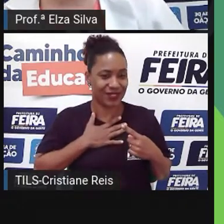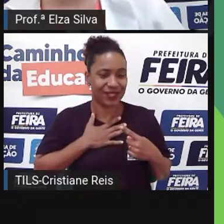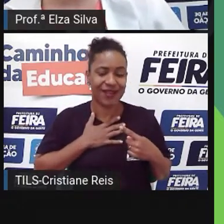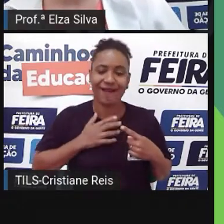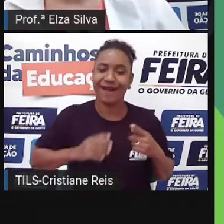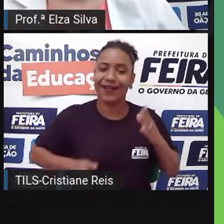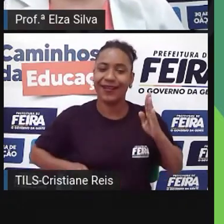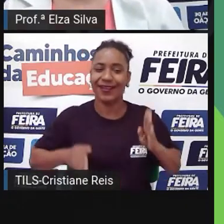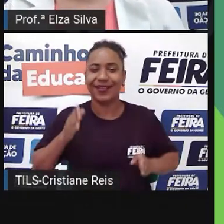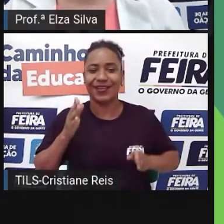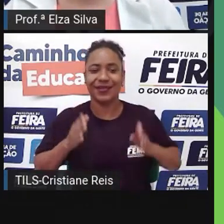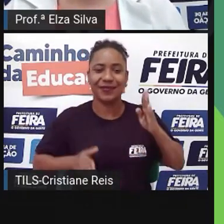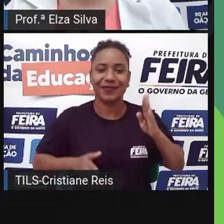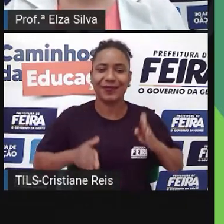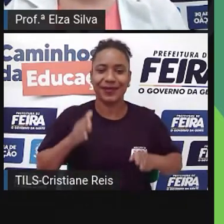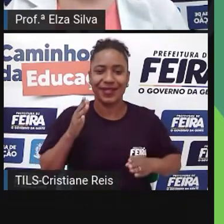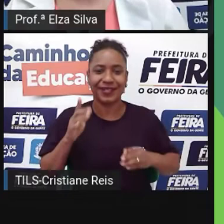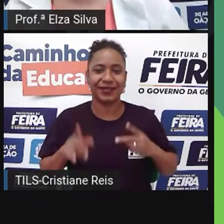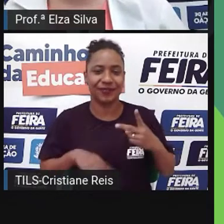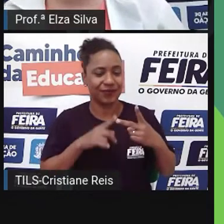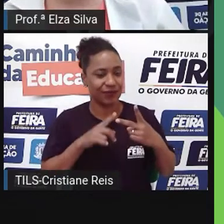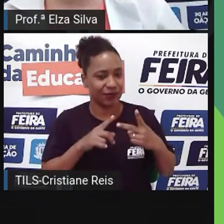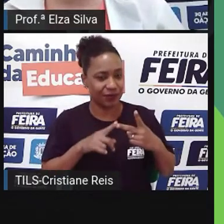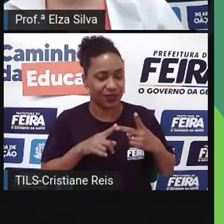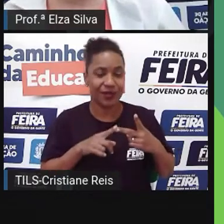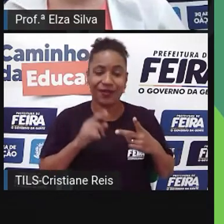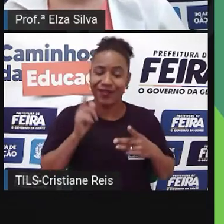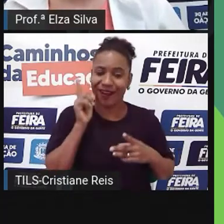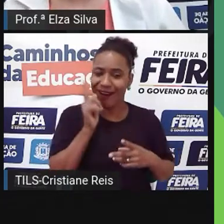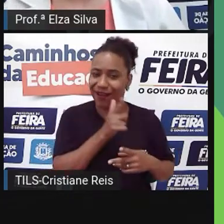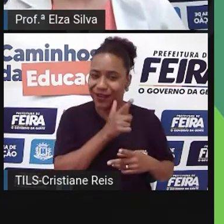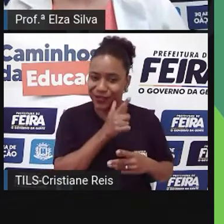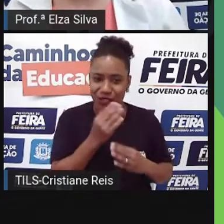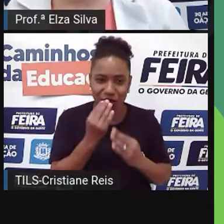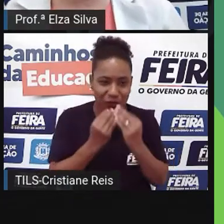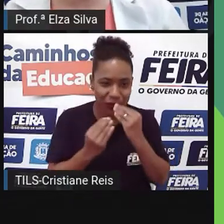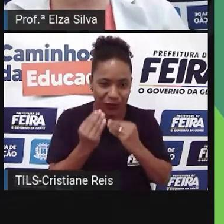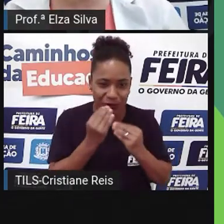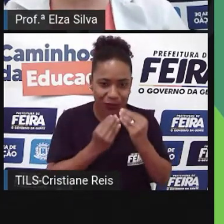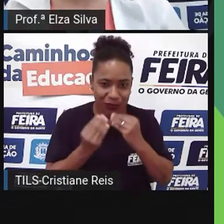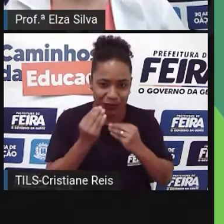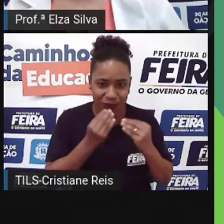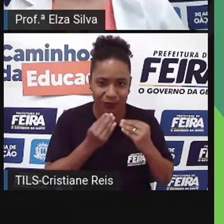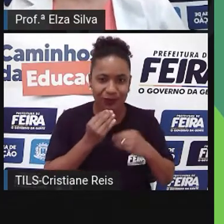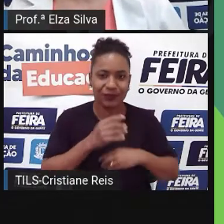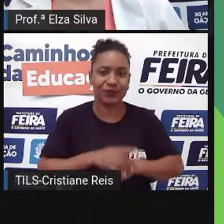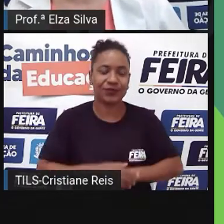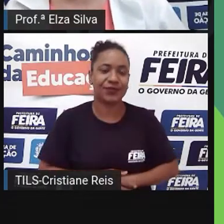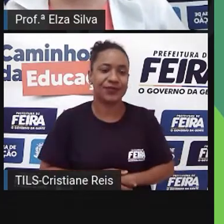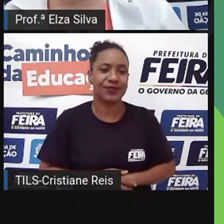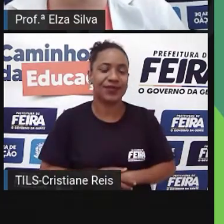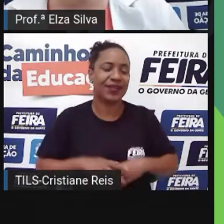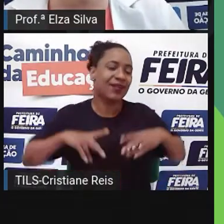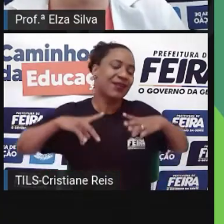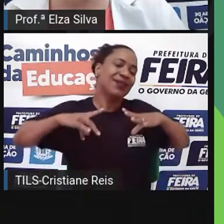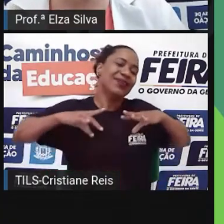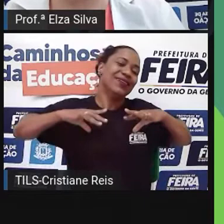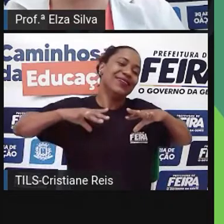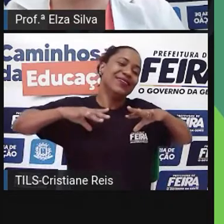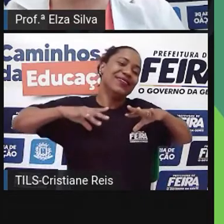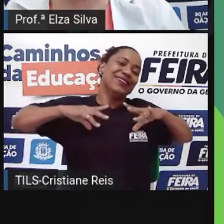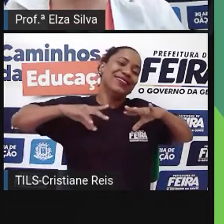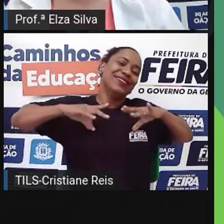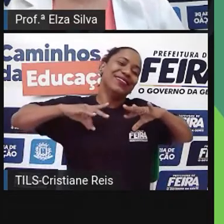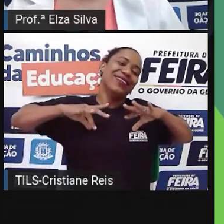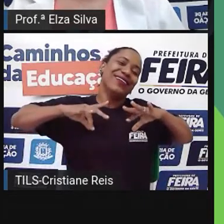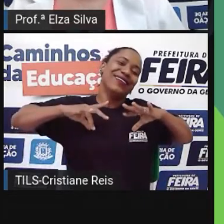caminhada Have a picnic Fazer um piquenique Have nothing to do Gente, ficar sem fazer nada É o